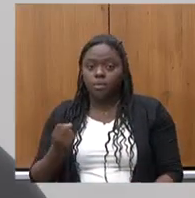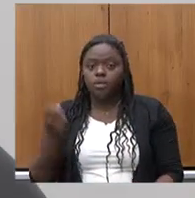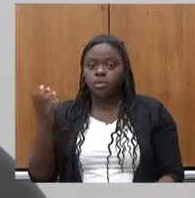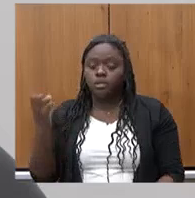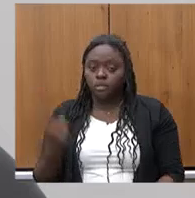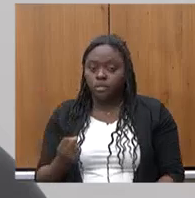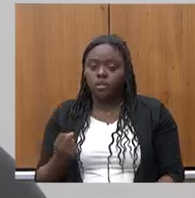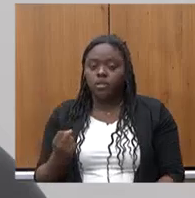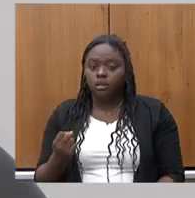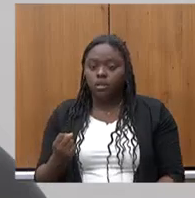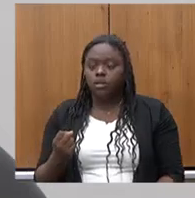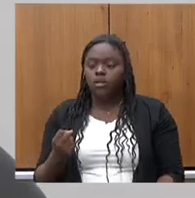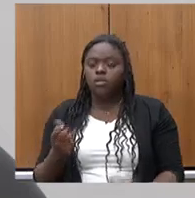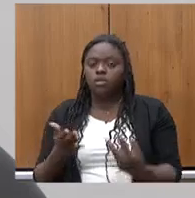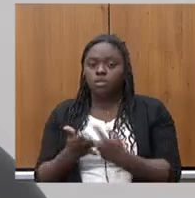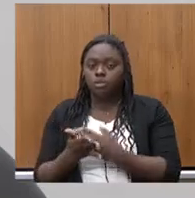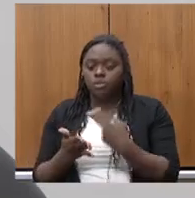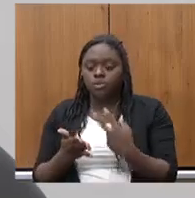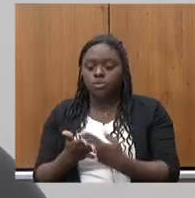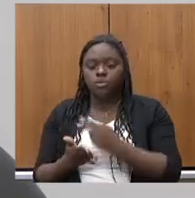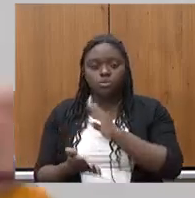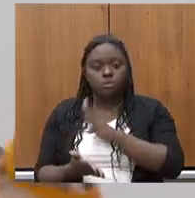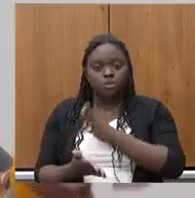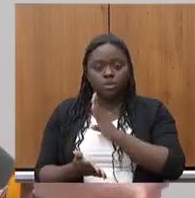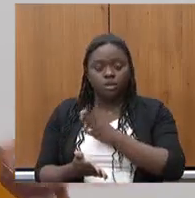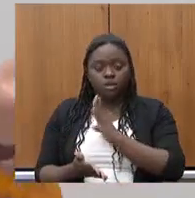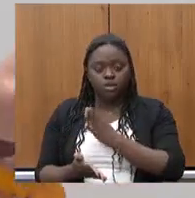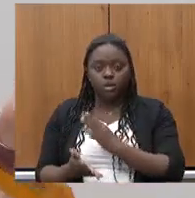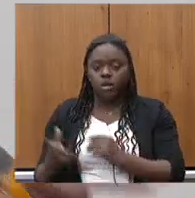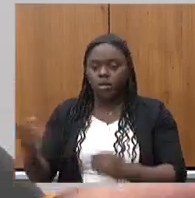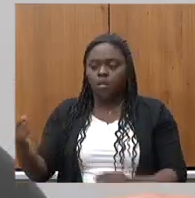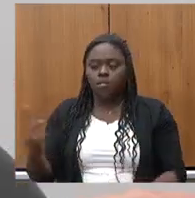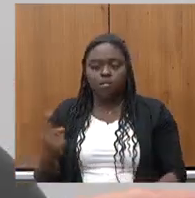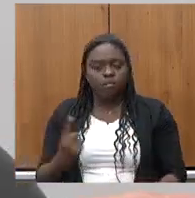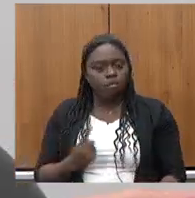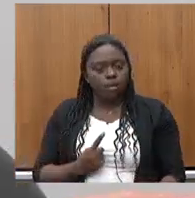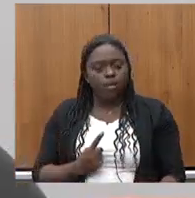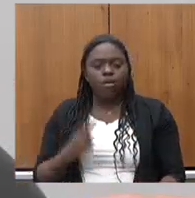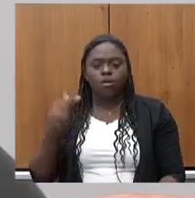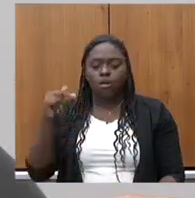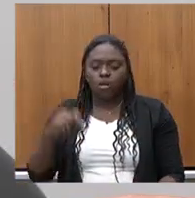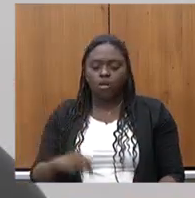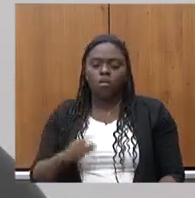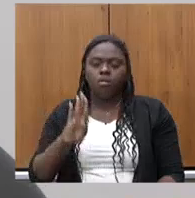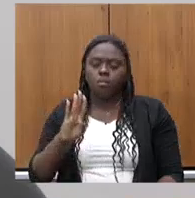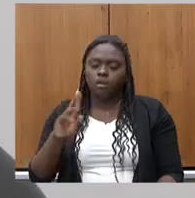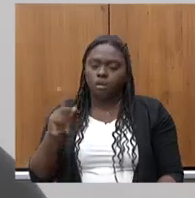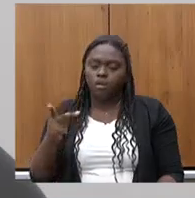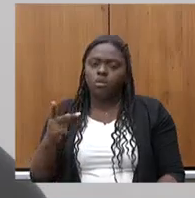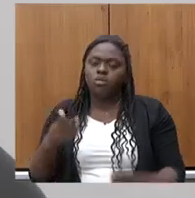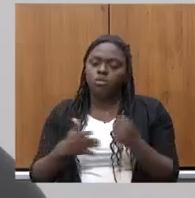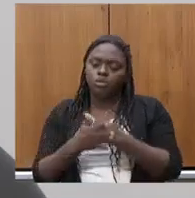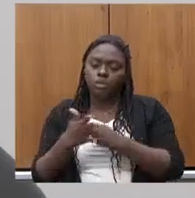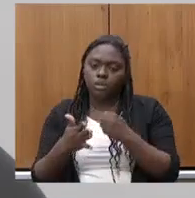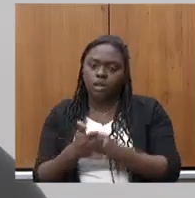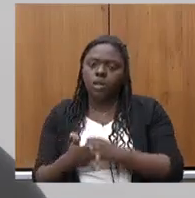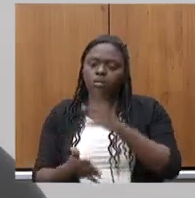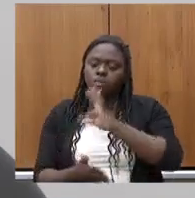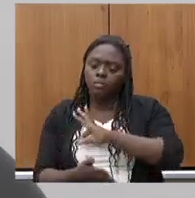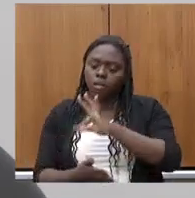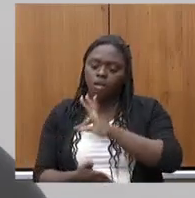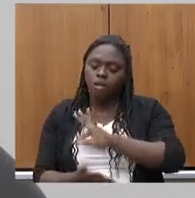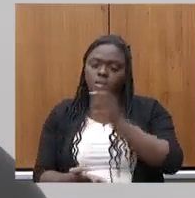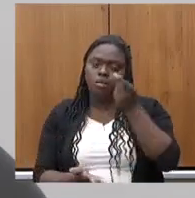com cirurgia no coração veio dezenas de vezes em Belo Horizonte lutar pelo piso pelo